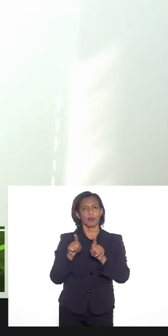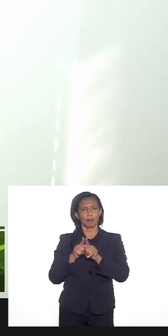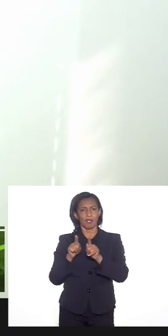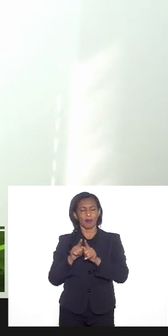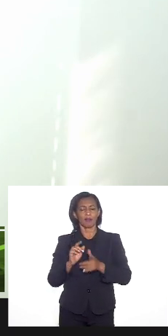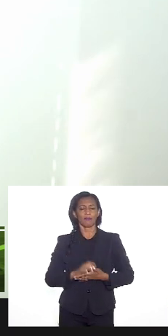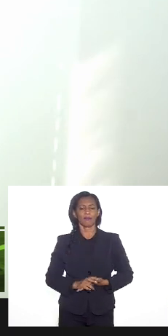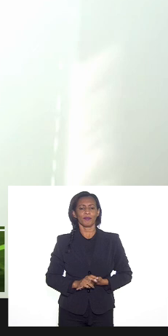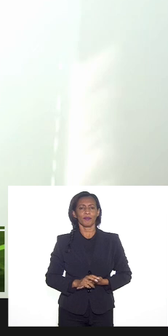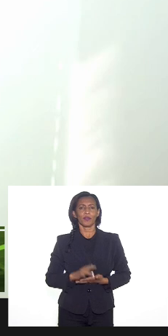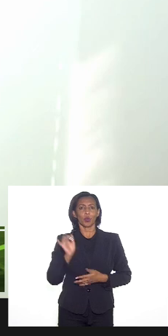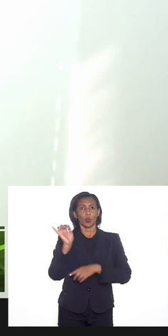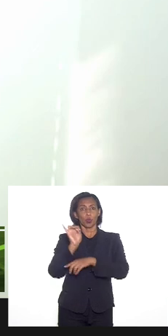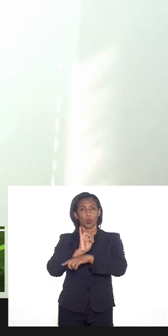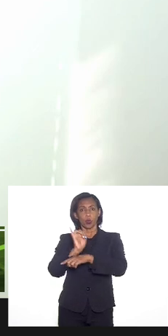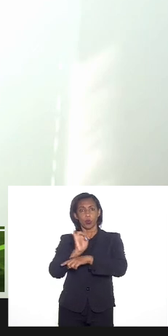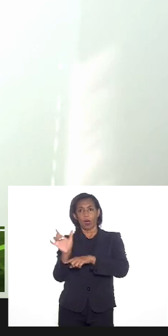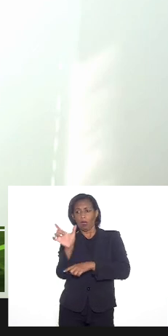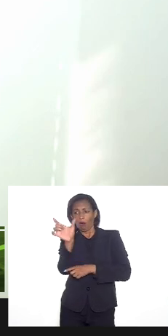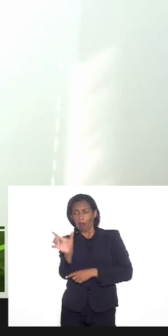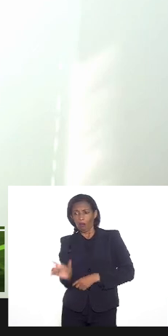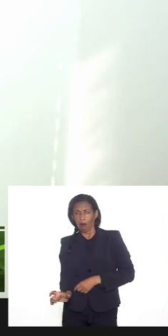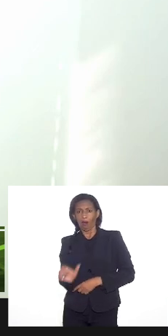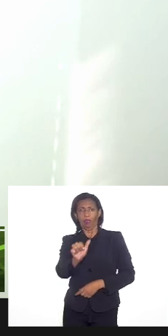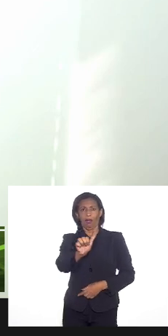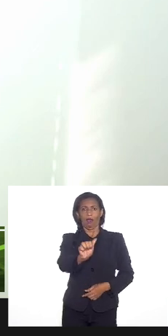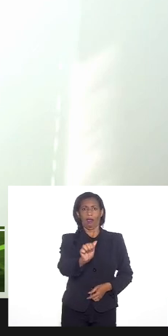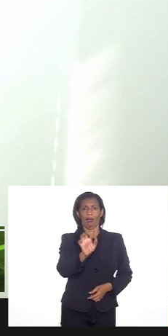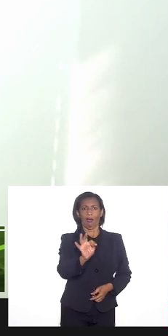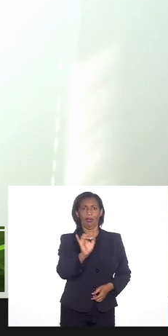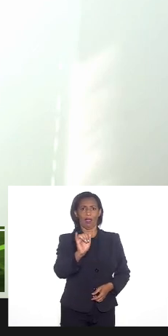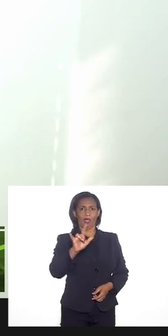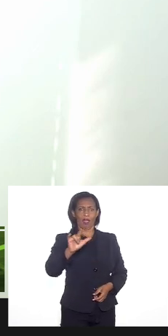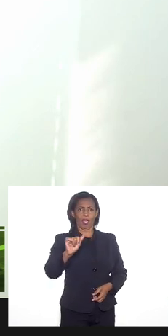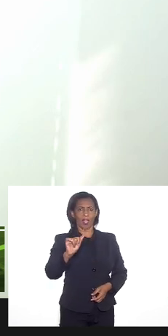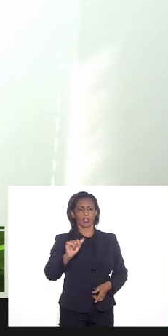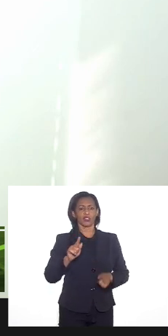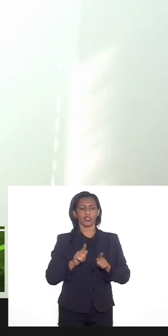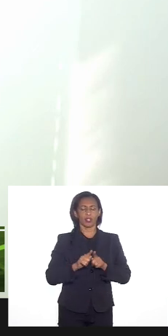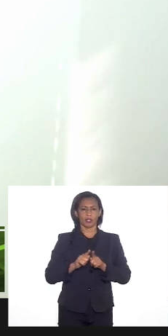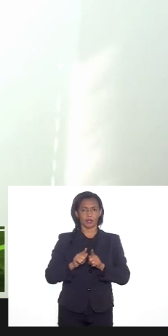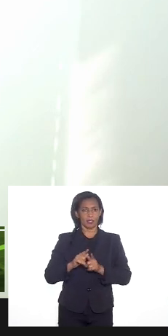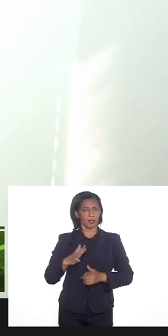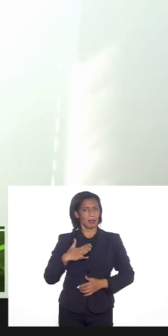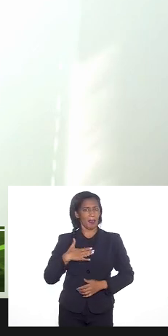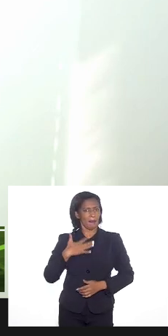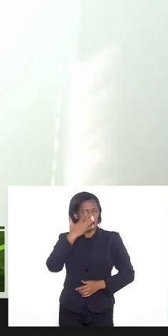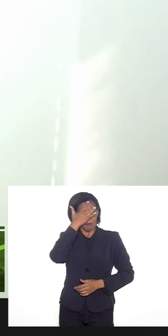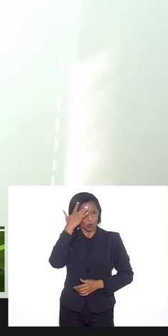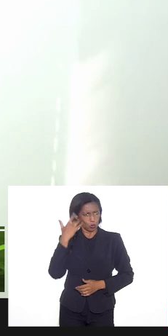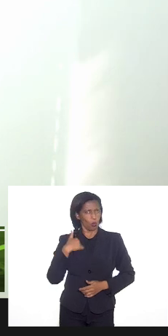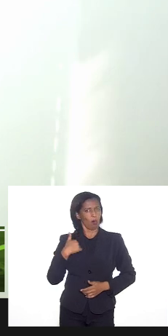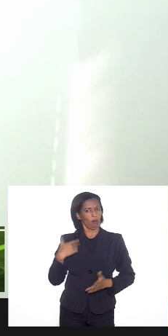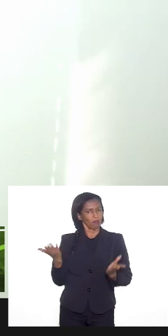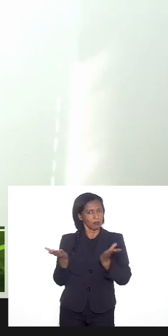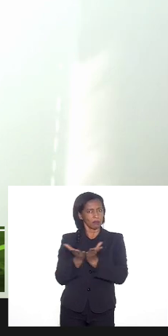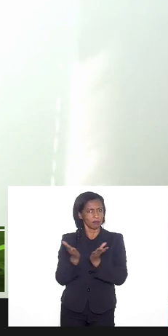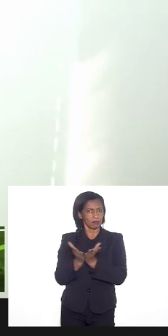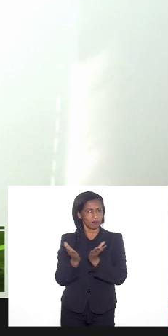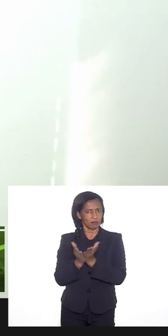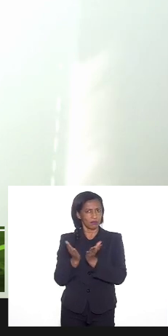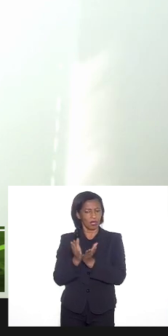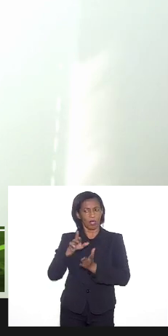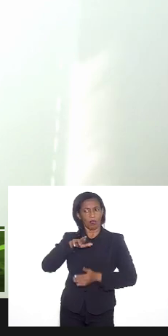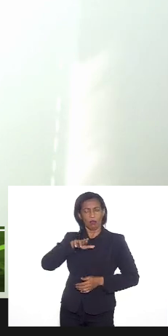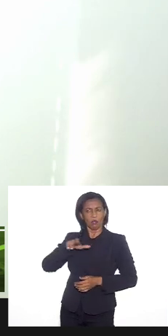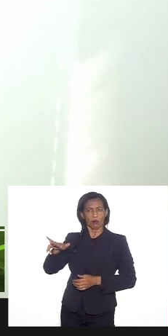aqui deferência ao Átila Nunes a minha pessoa apesar de ser evangélica mas que não